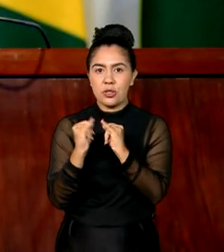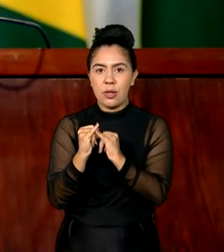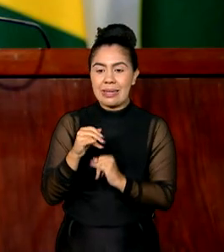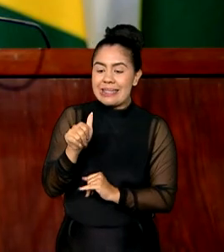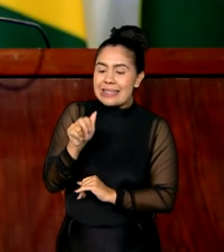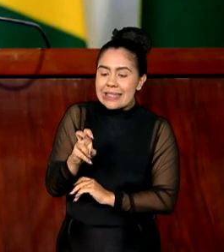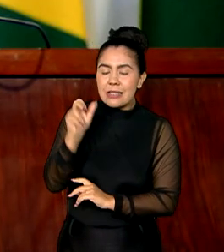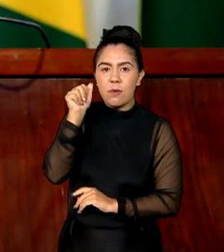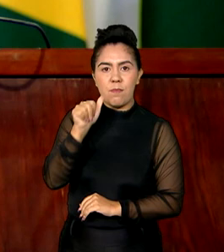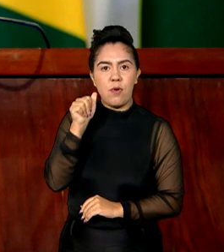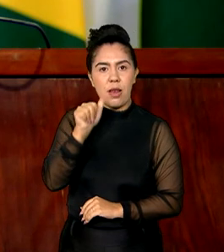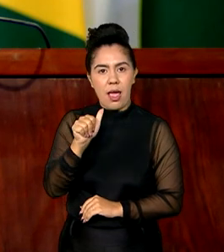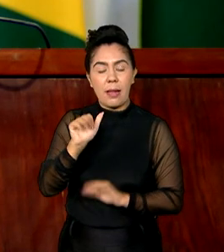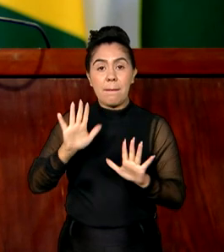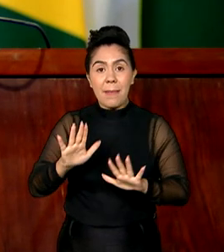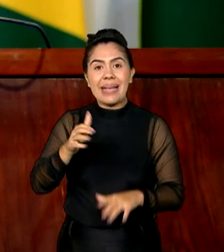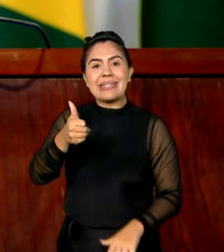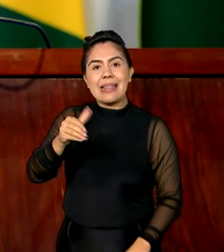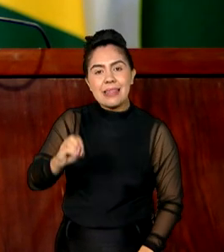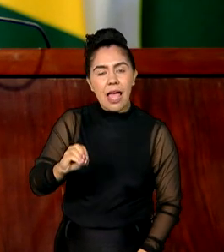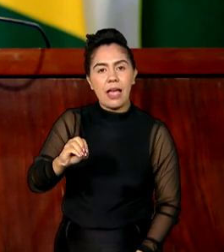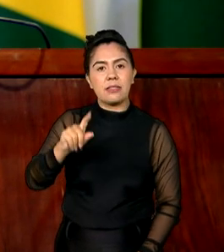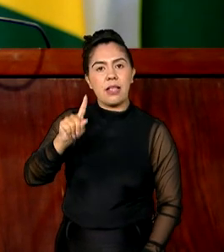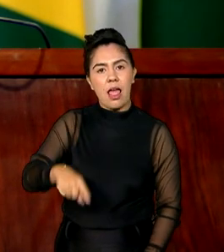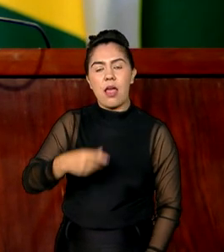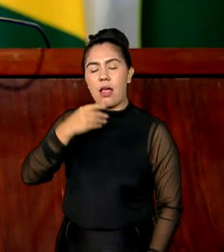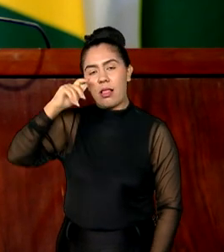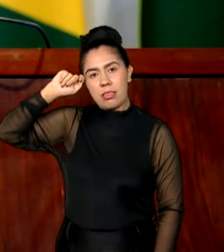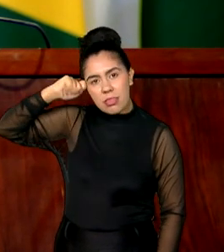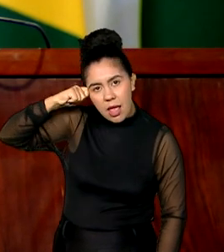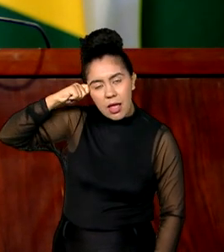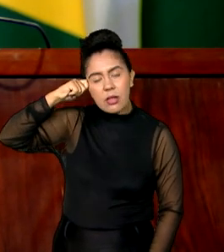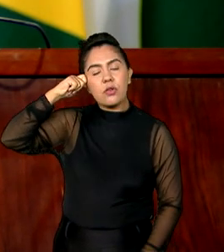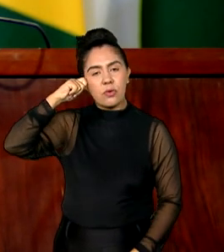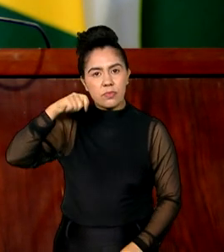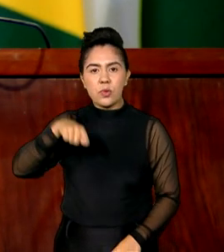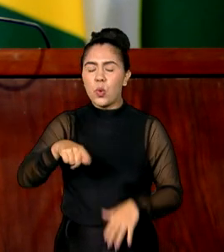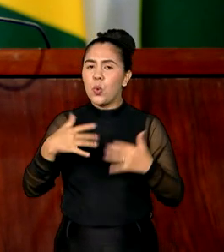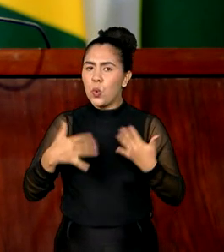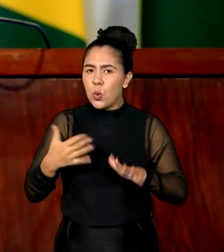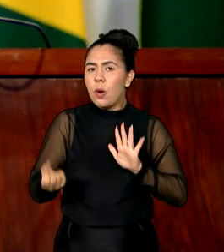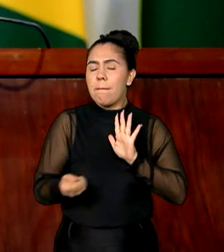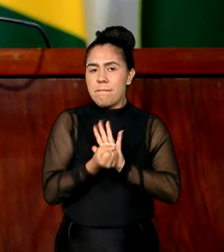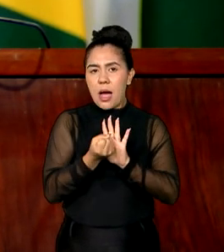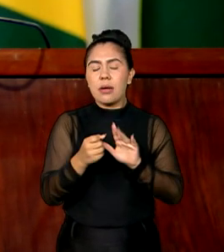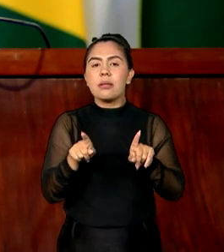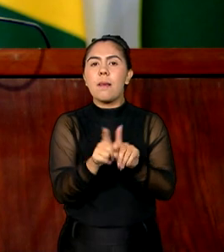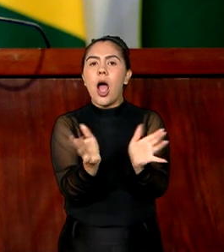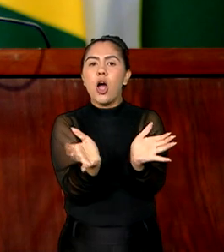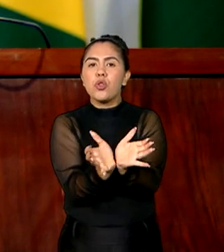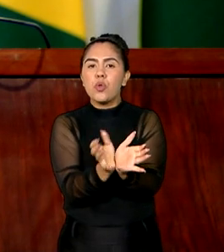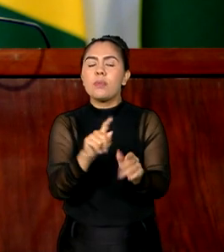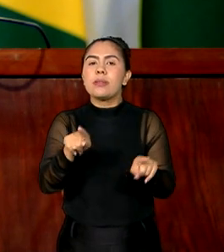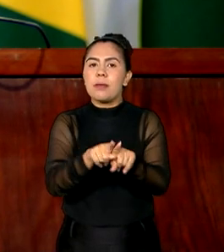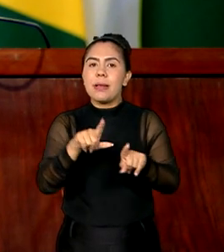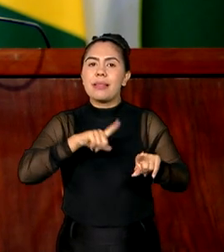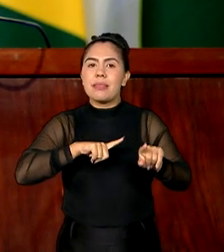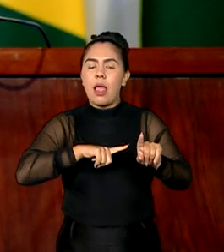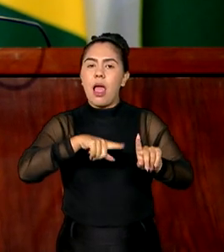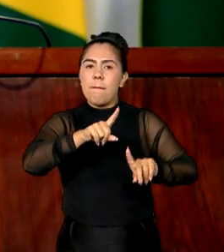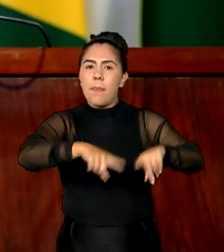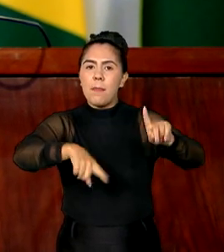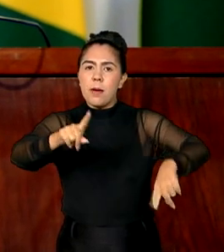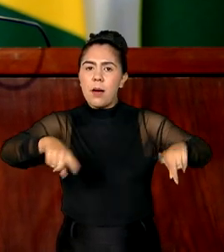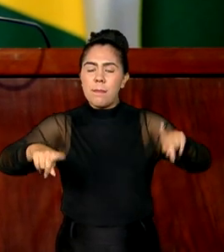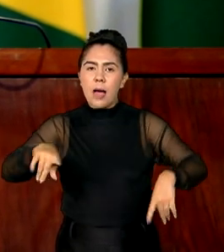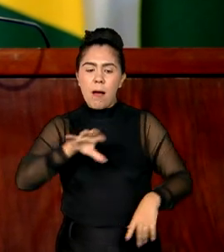diplomatas, 10 são negros, o maior número em termos absolutos até então. A turma tem também uma diversidade regional